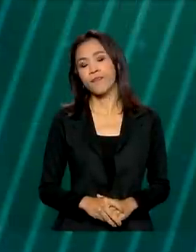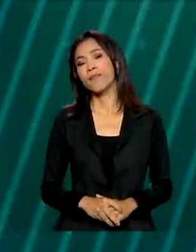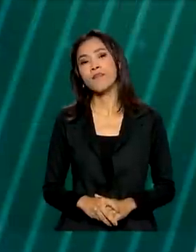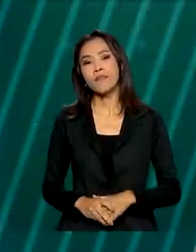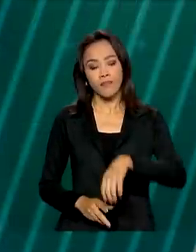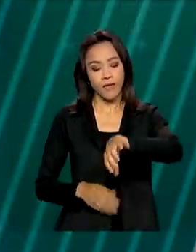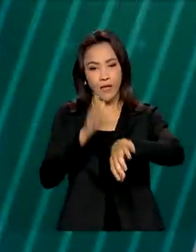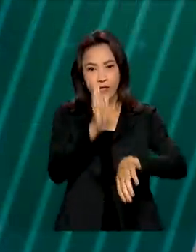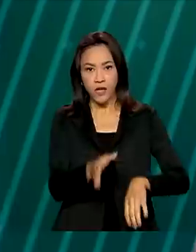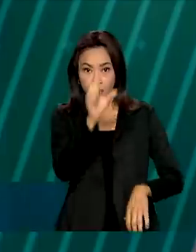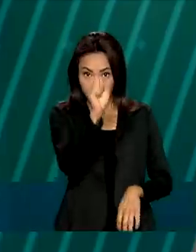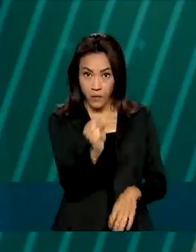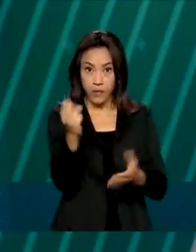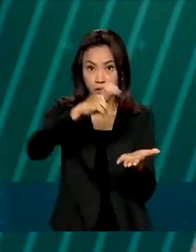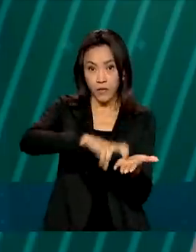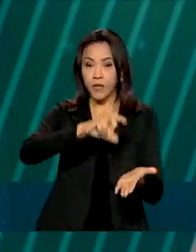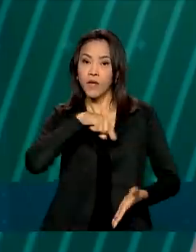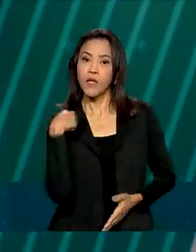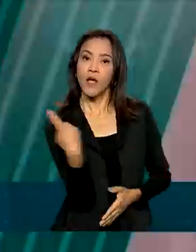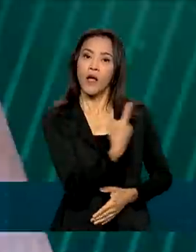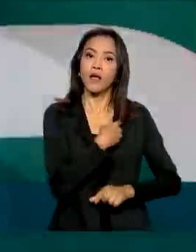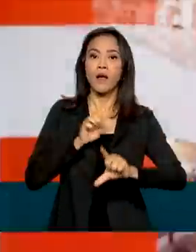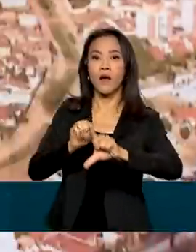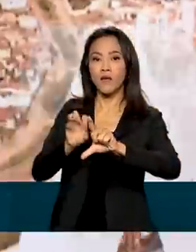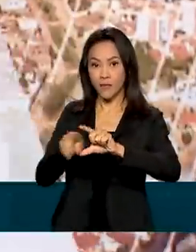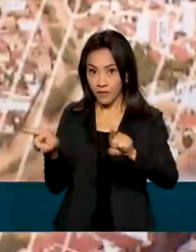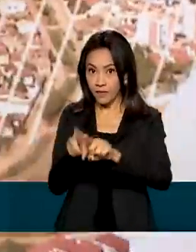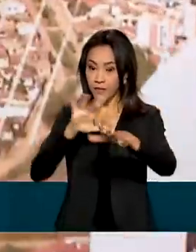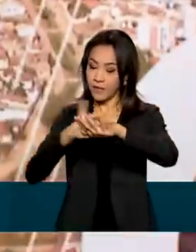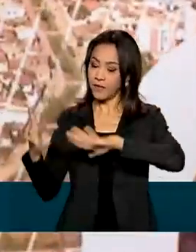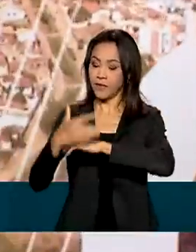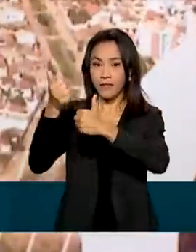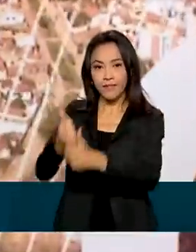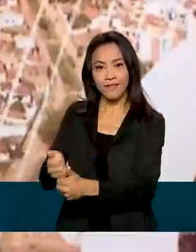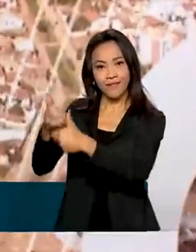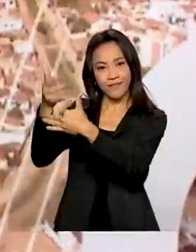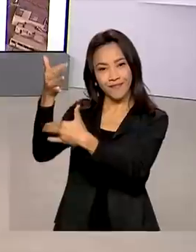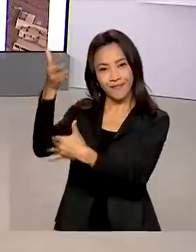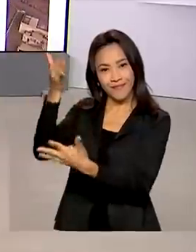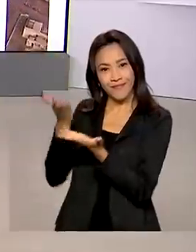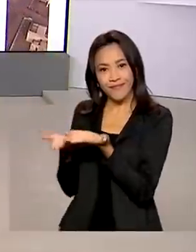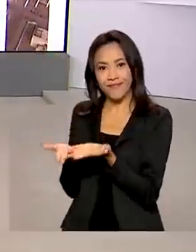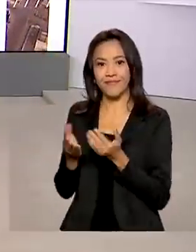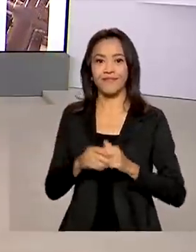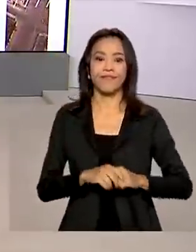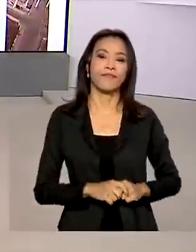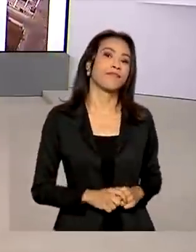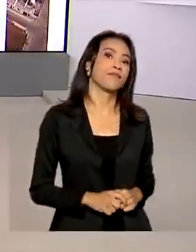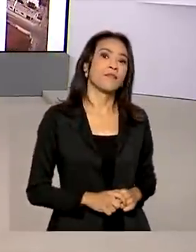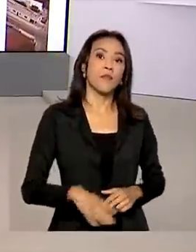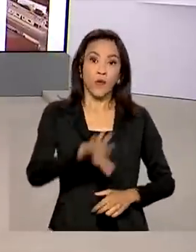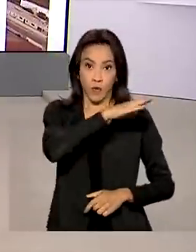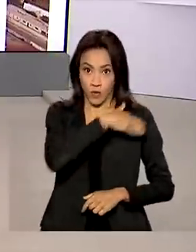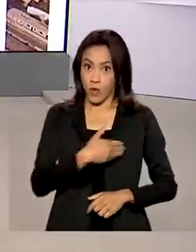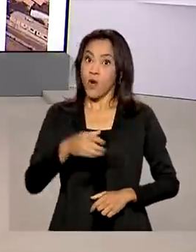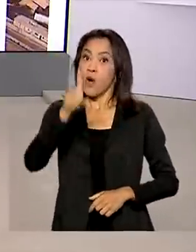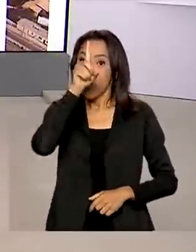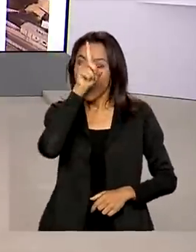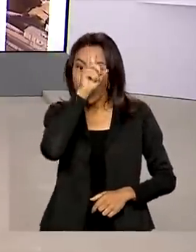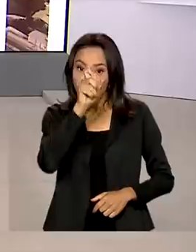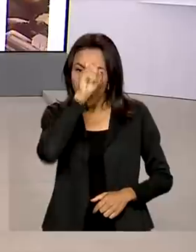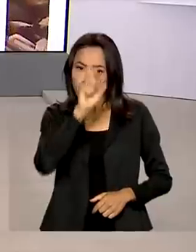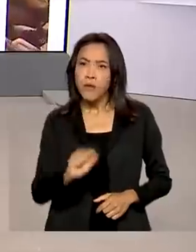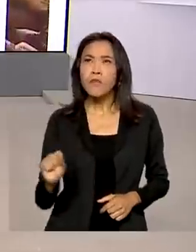Oito horas da manhã estamos ao vivo também pelas redes sociais. O Sistema Único de Saúde vai